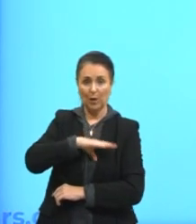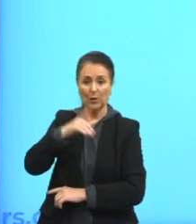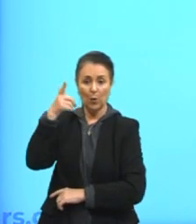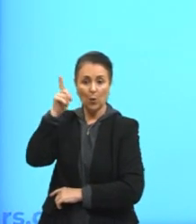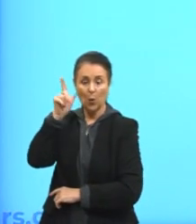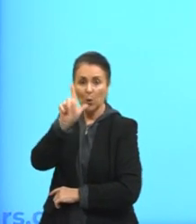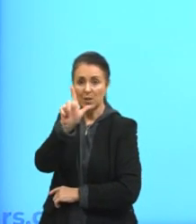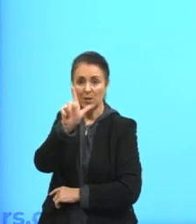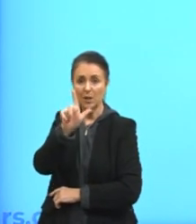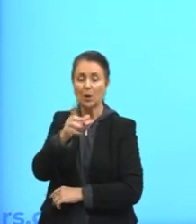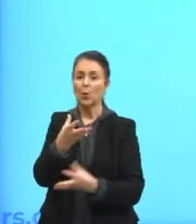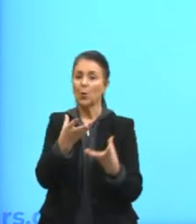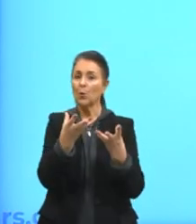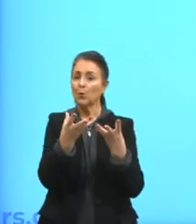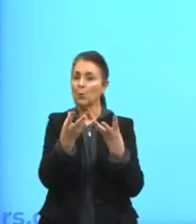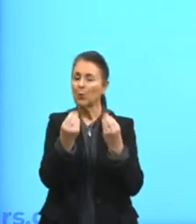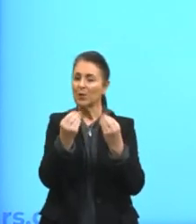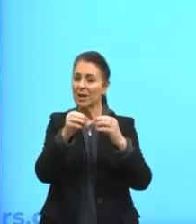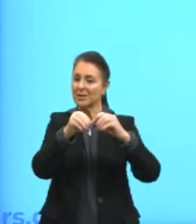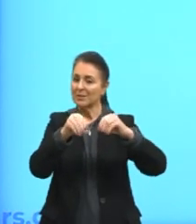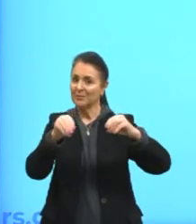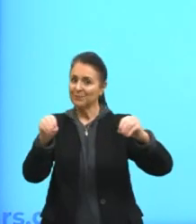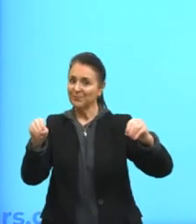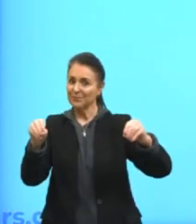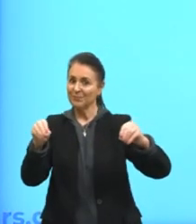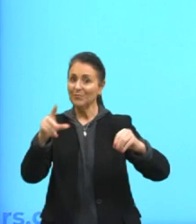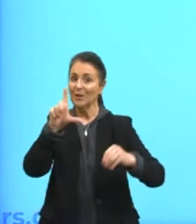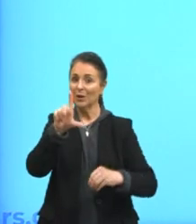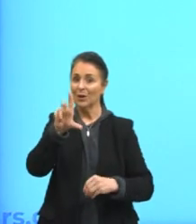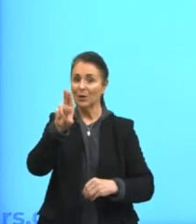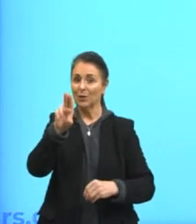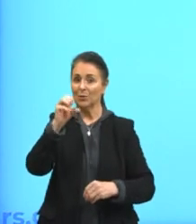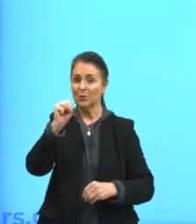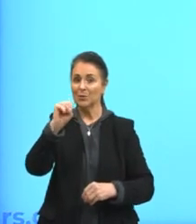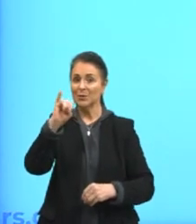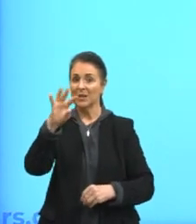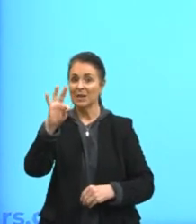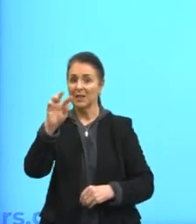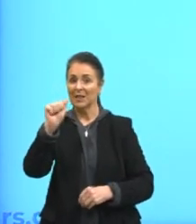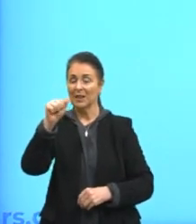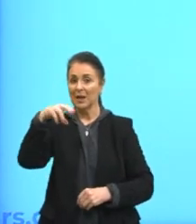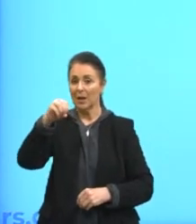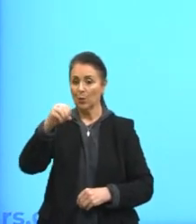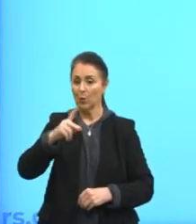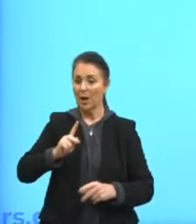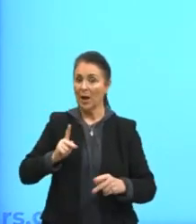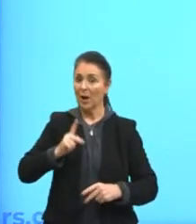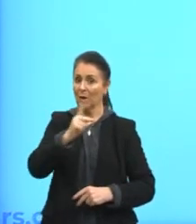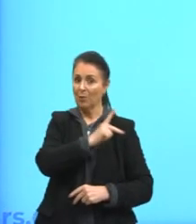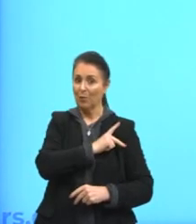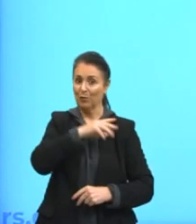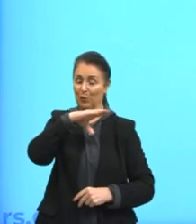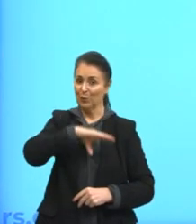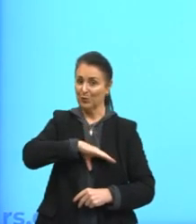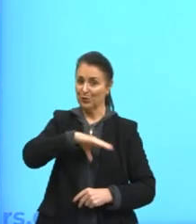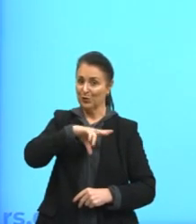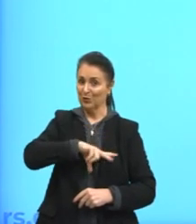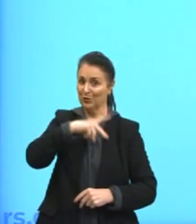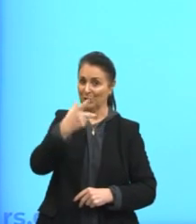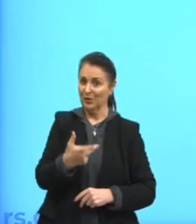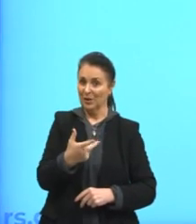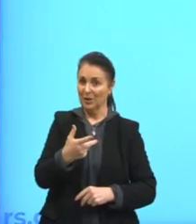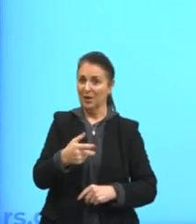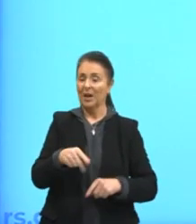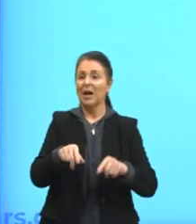falando em o lusitano, gente está falando do povo português. E a matéria pelo objeto. A